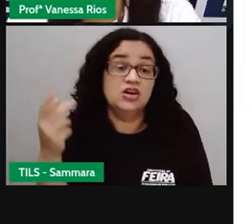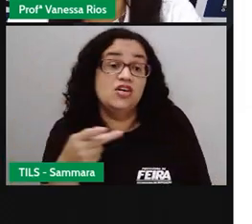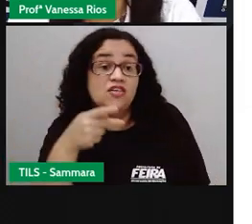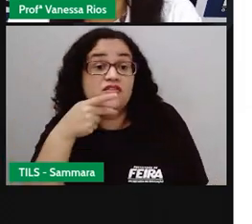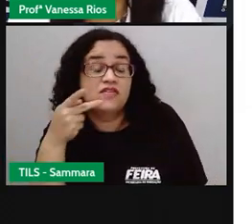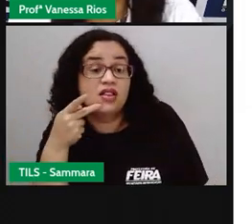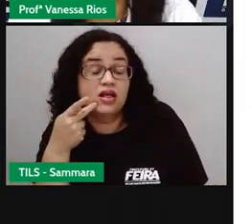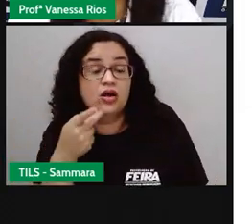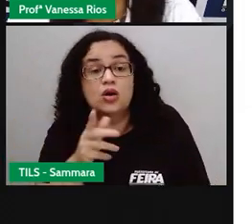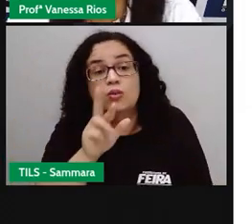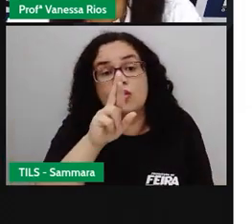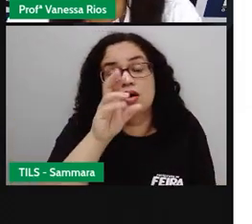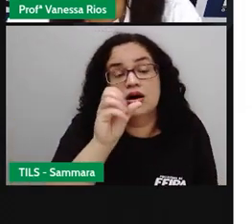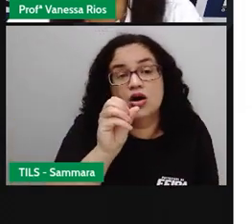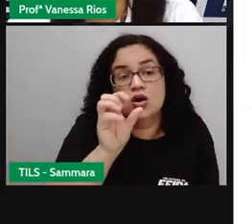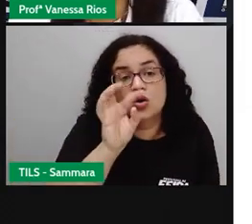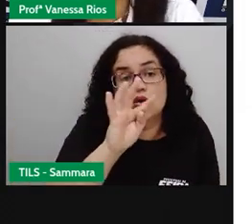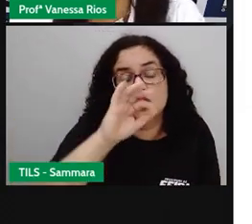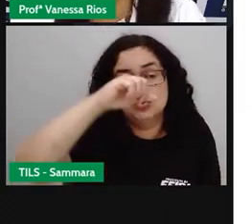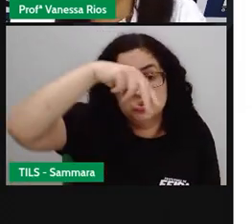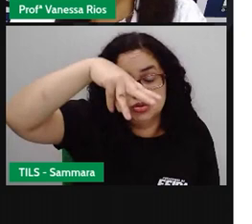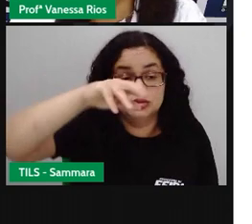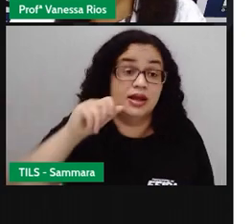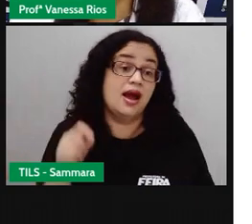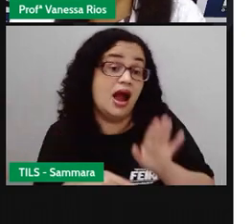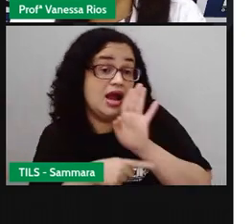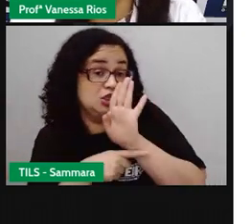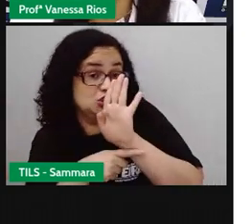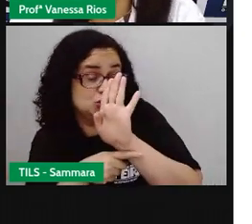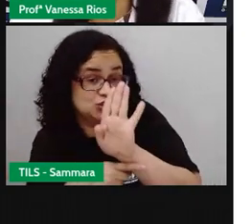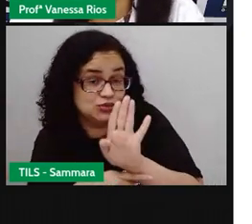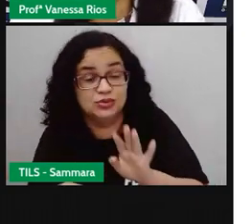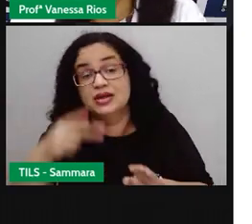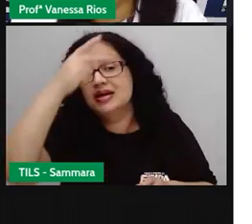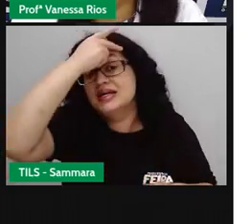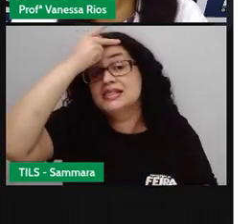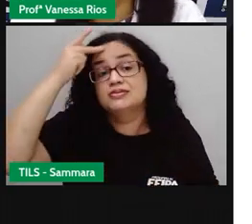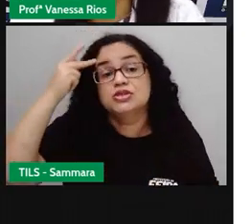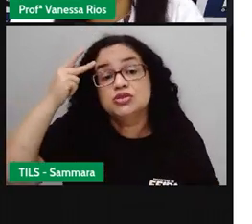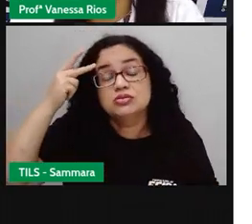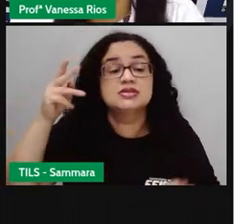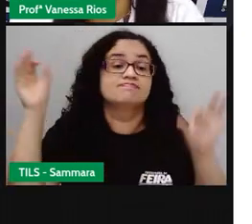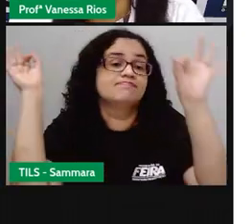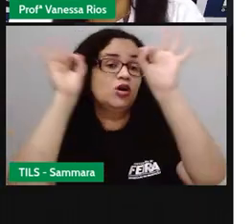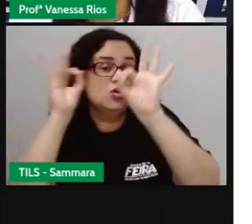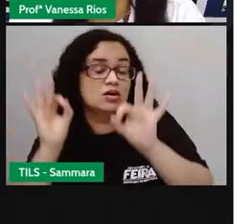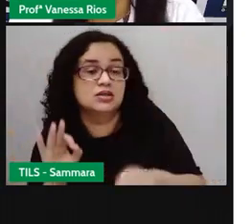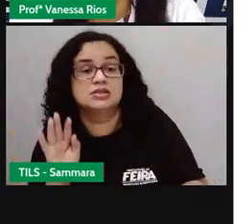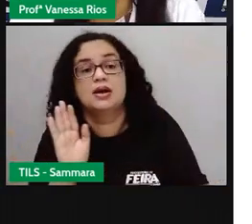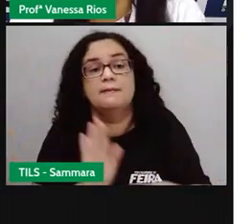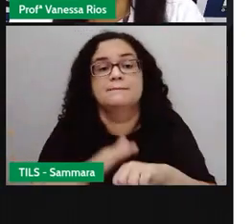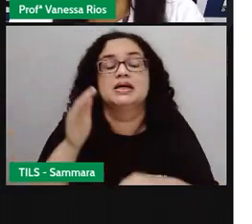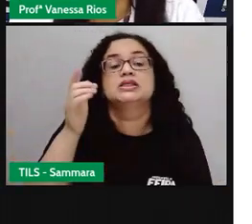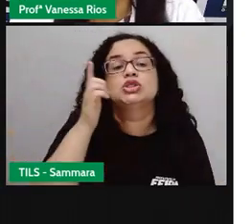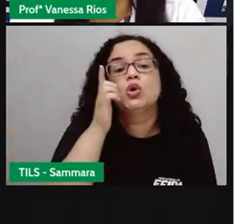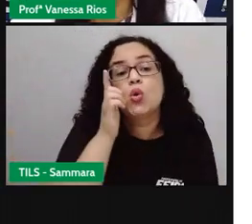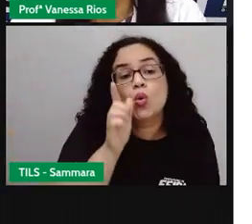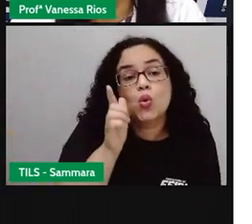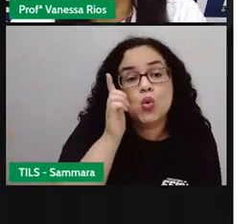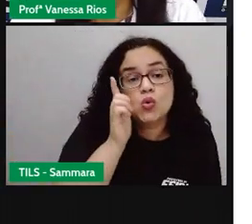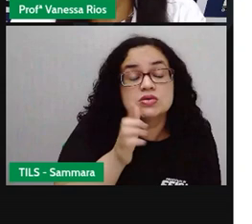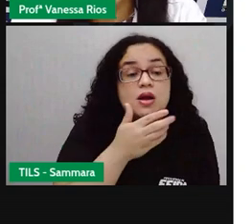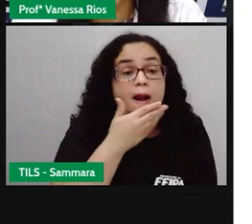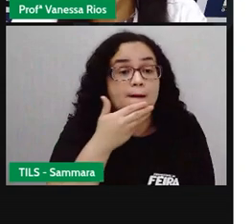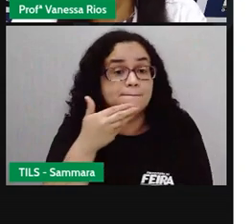indicam a rotina como algo que ajuda a gente ficar mais organizado, a gente conseguir administrar